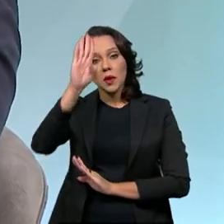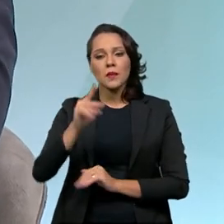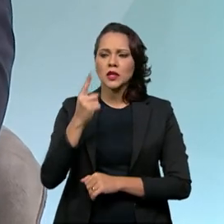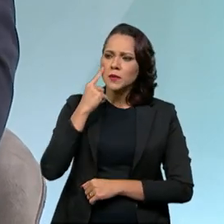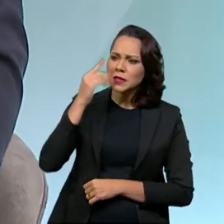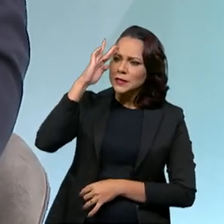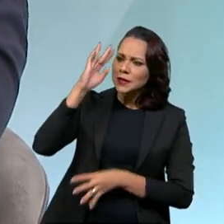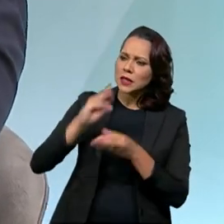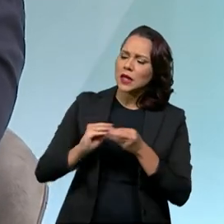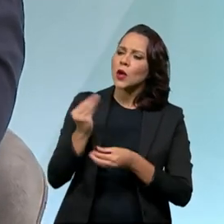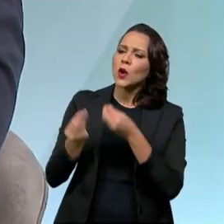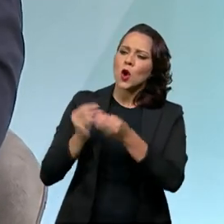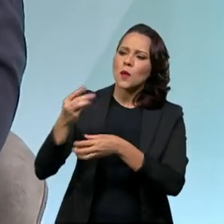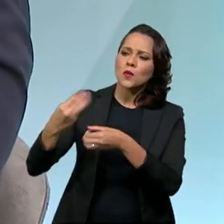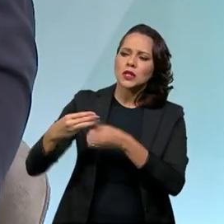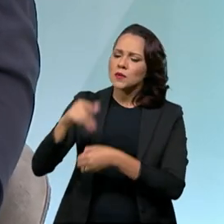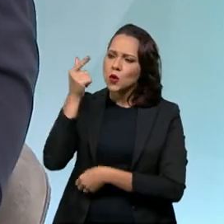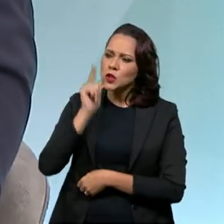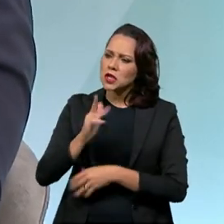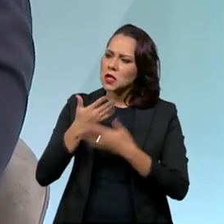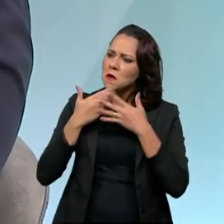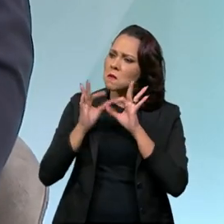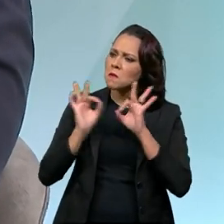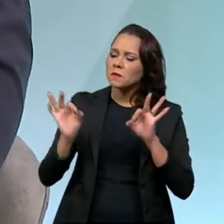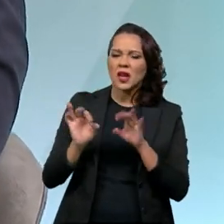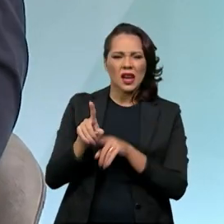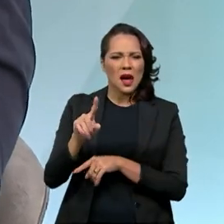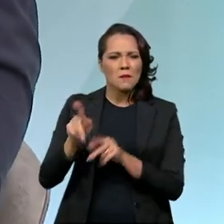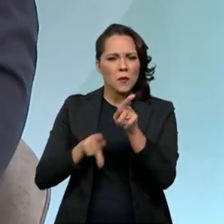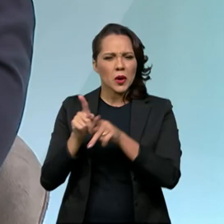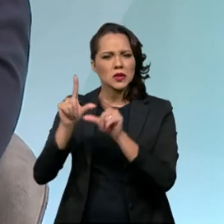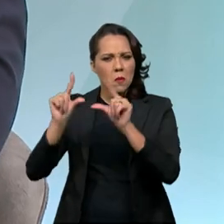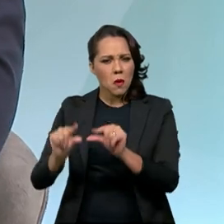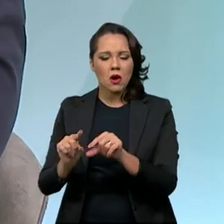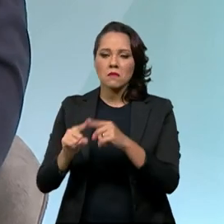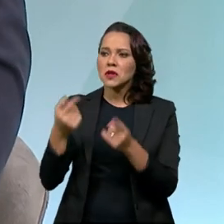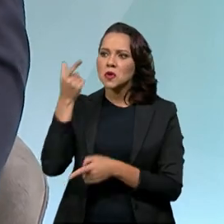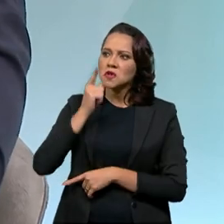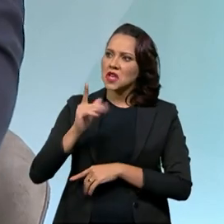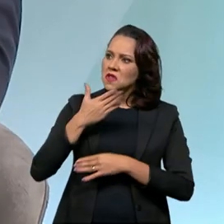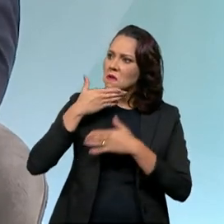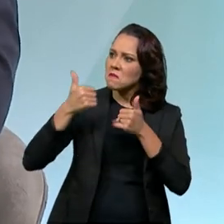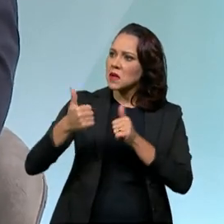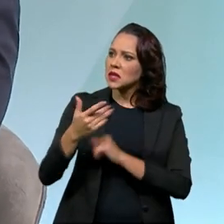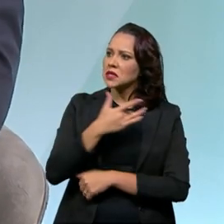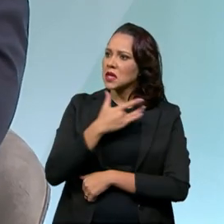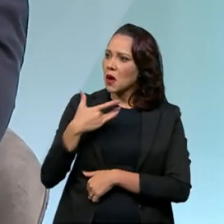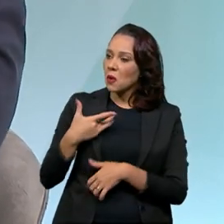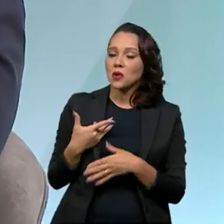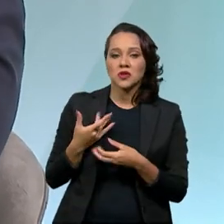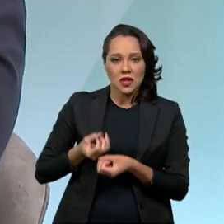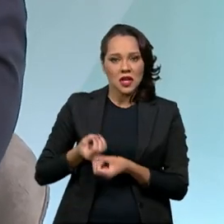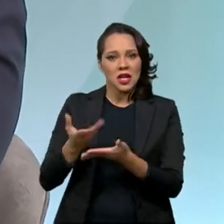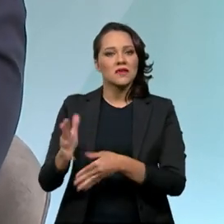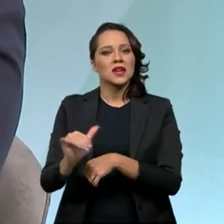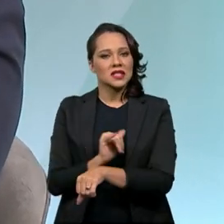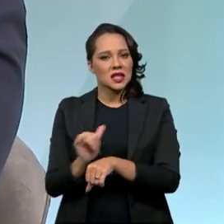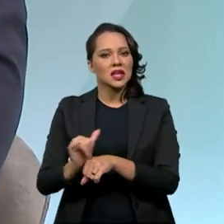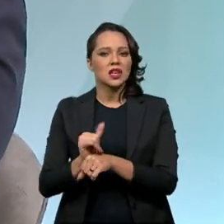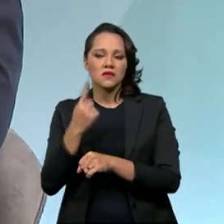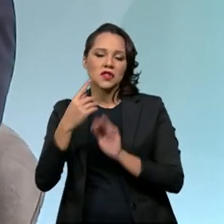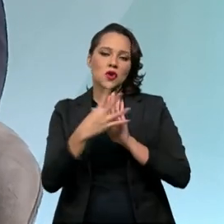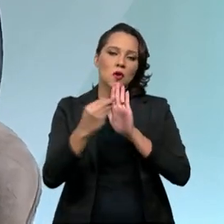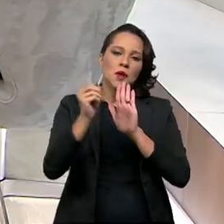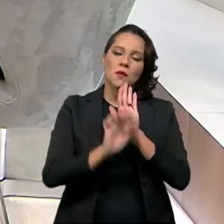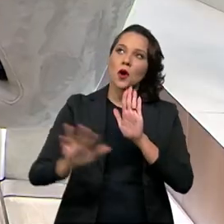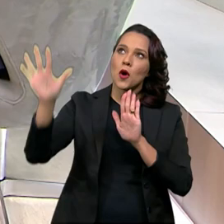para a gente entender como esses municípios, muitas vezes, com o IDH muito baixo, conseguem ir tão bem e levar essas estratégias para todo